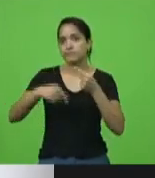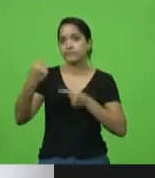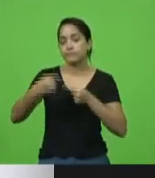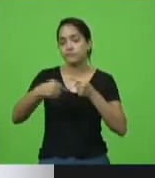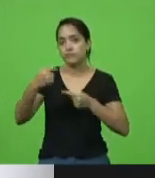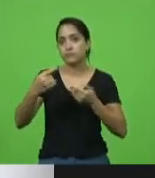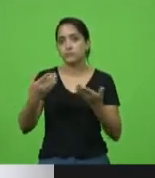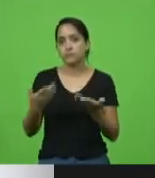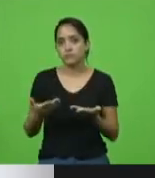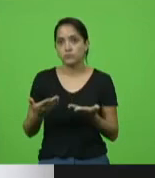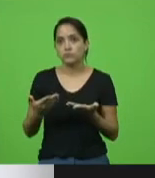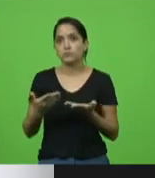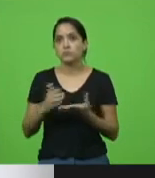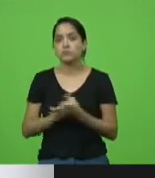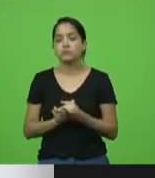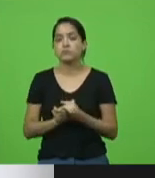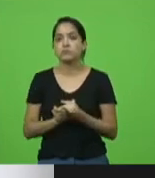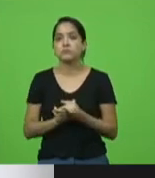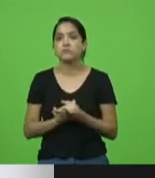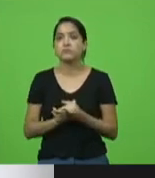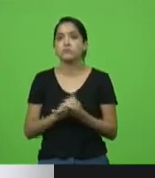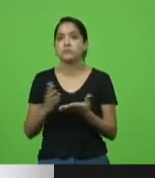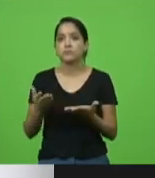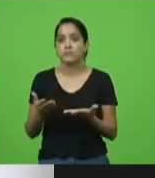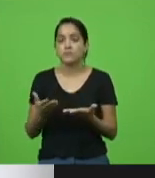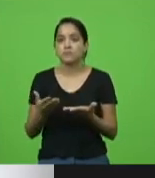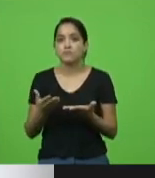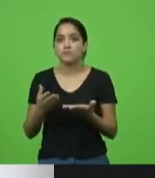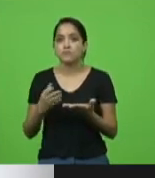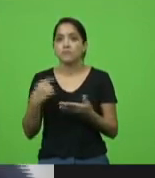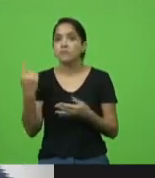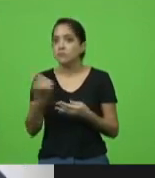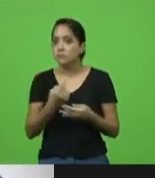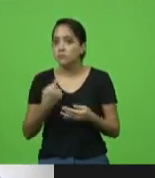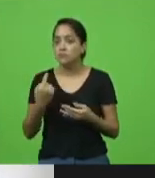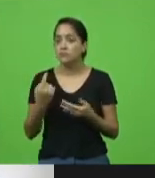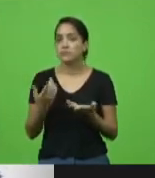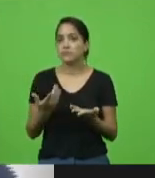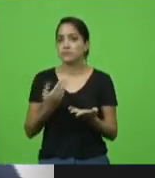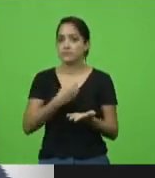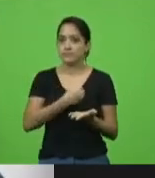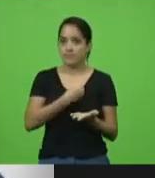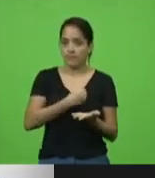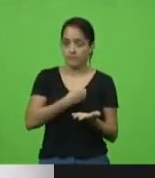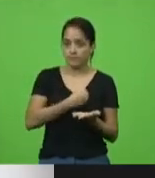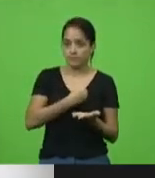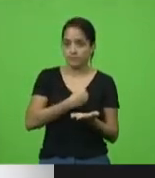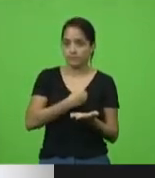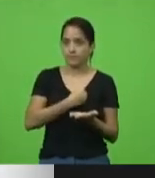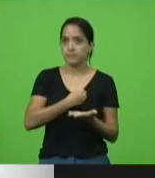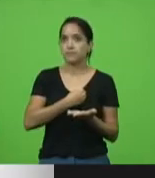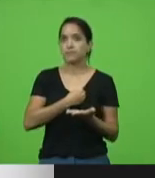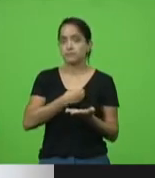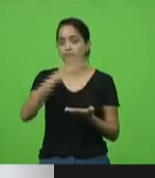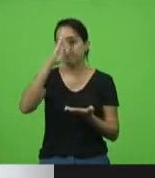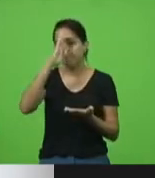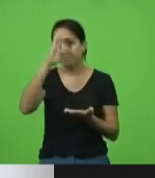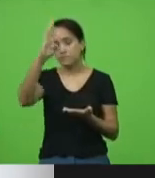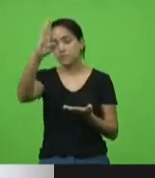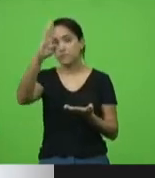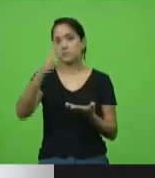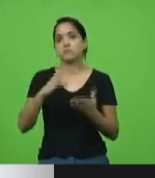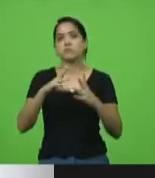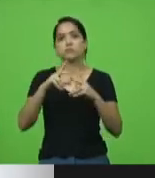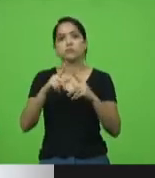trazer presente entre todos nós de que a vida tem que ser o centro de